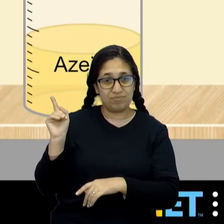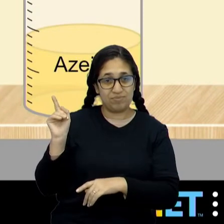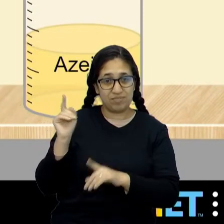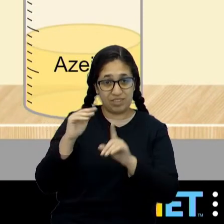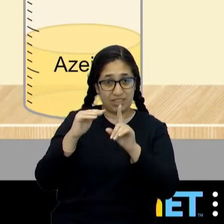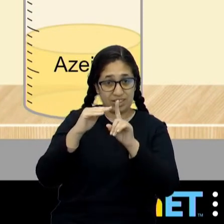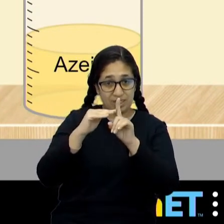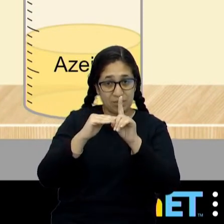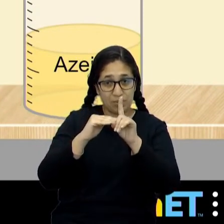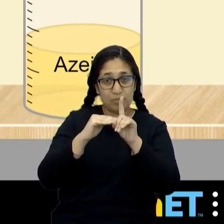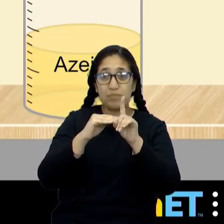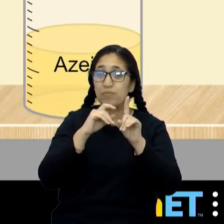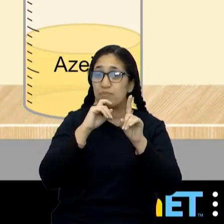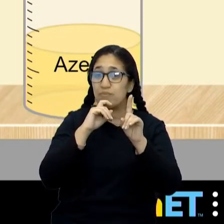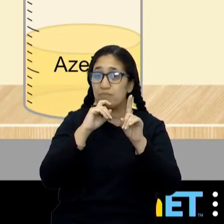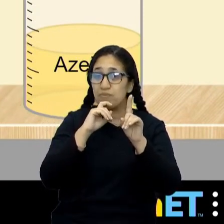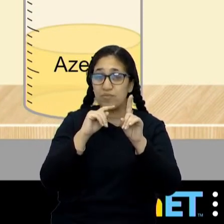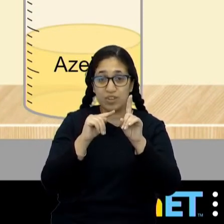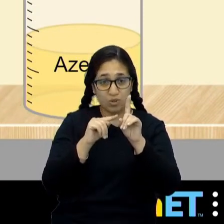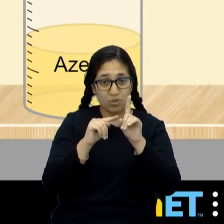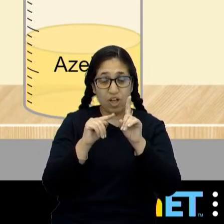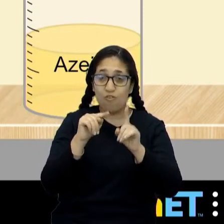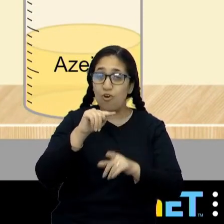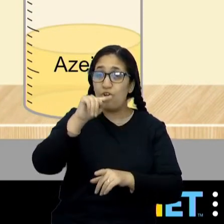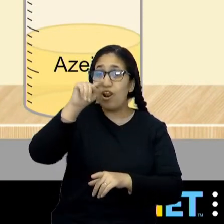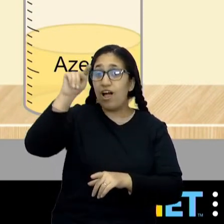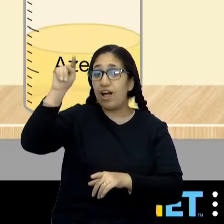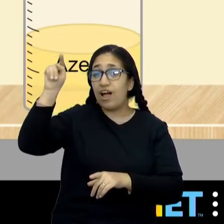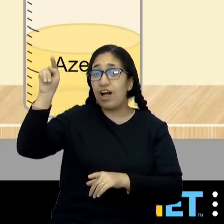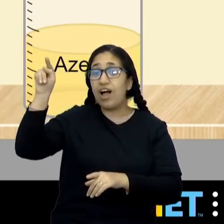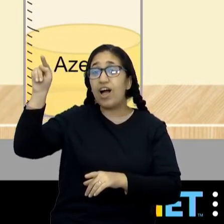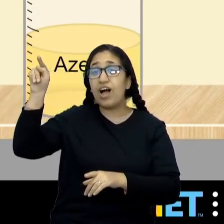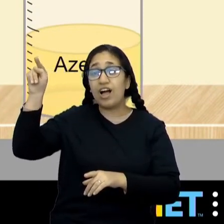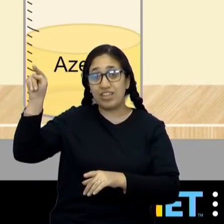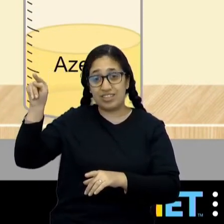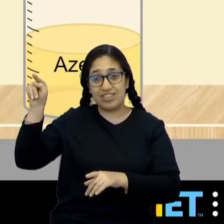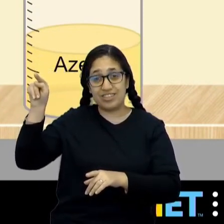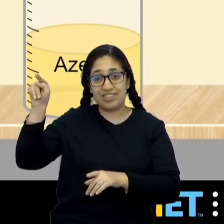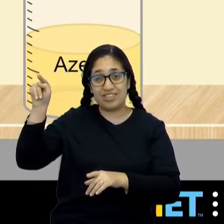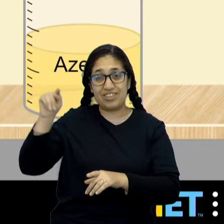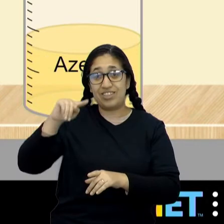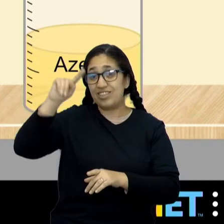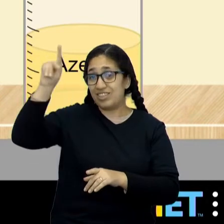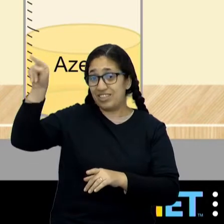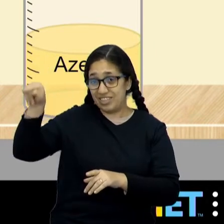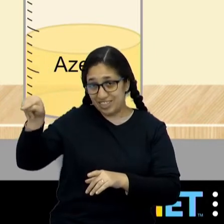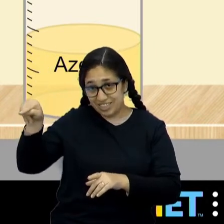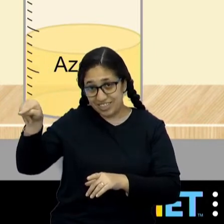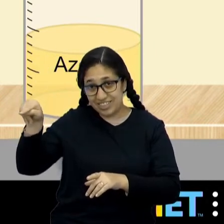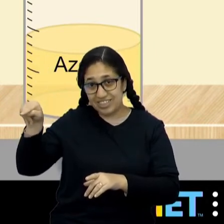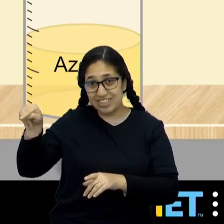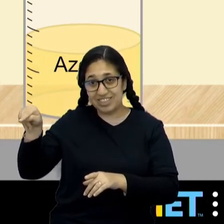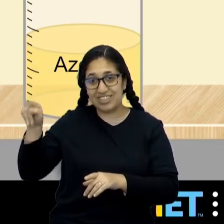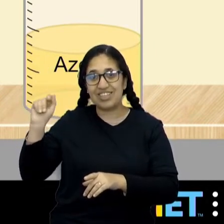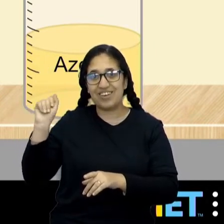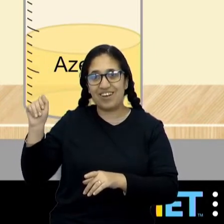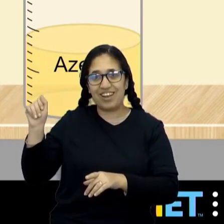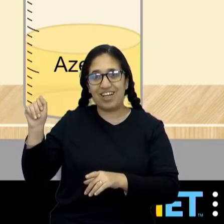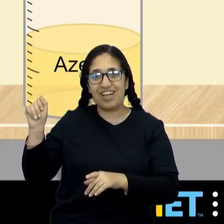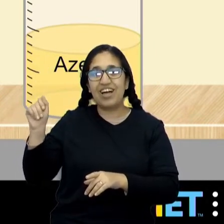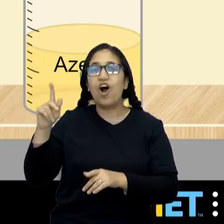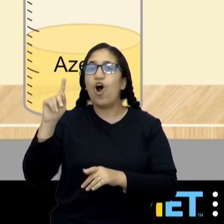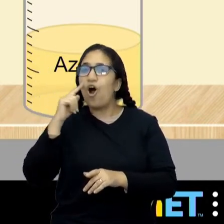A temperatura tá mais baixa e eu vou colocar lá junto com esses dois sistemas aqui. Tentando pôr aqui. Aí, aí.